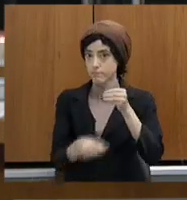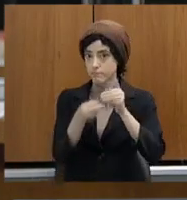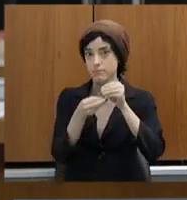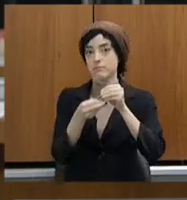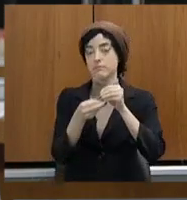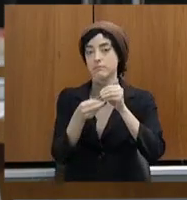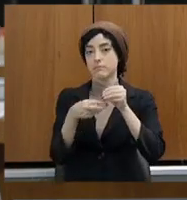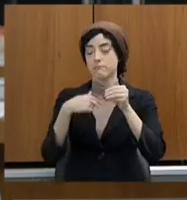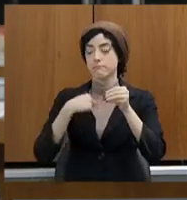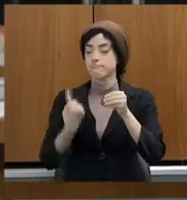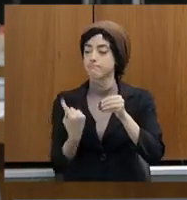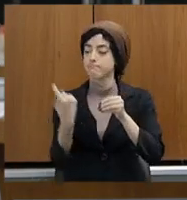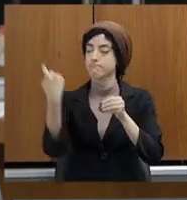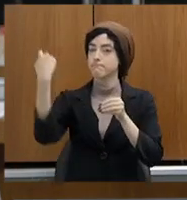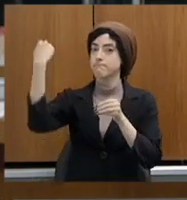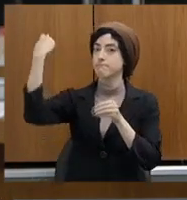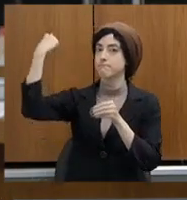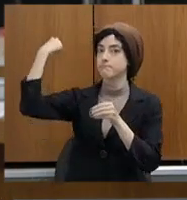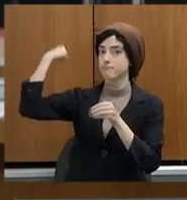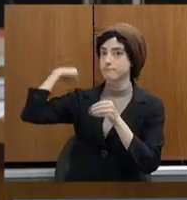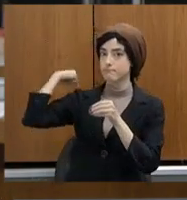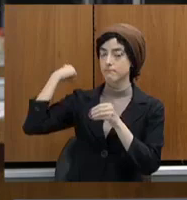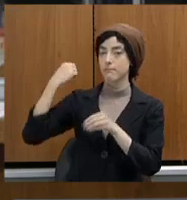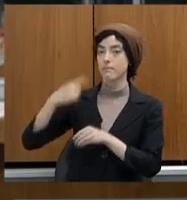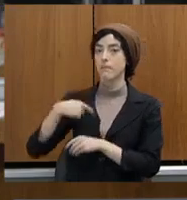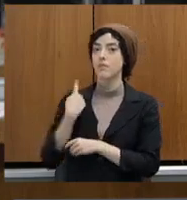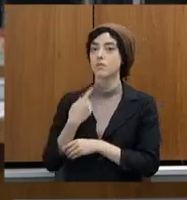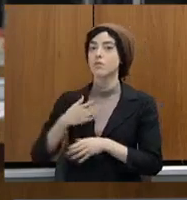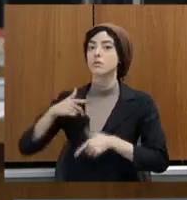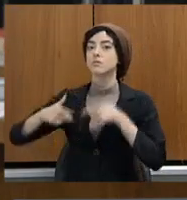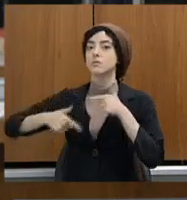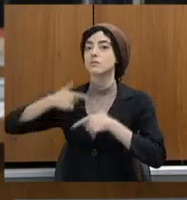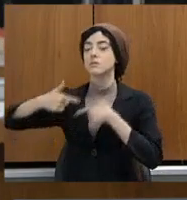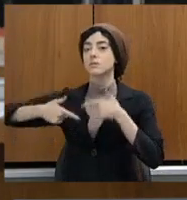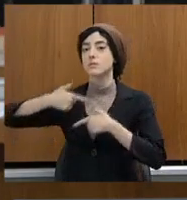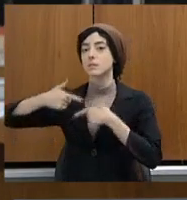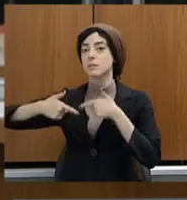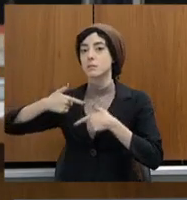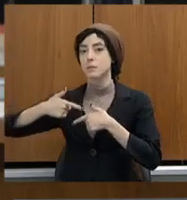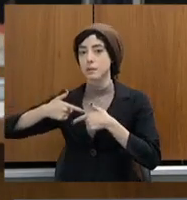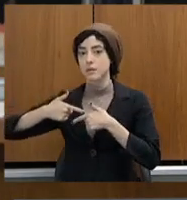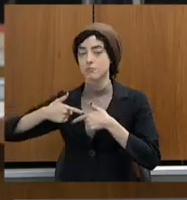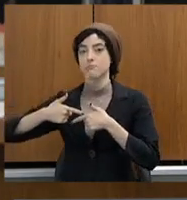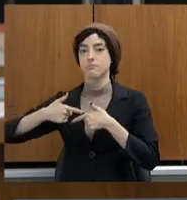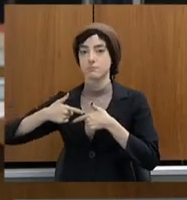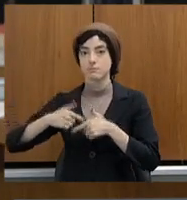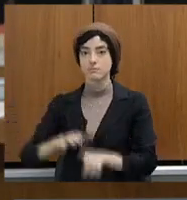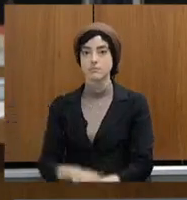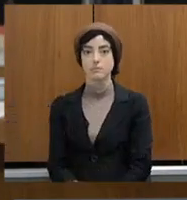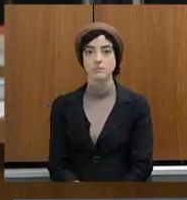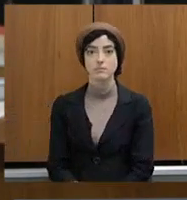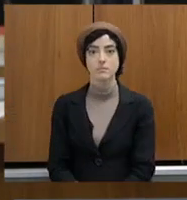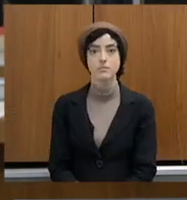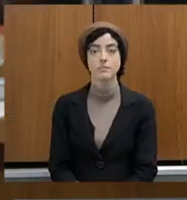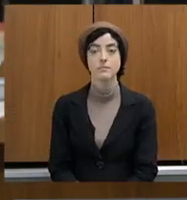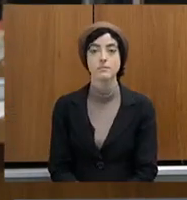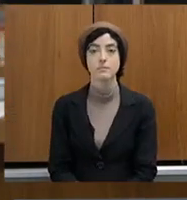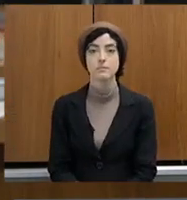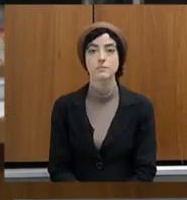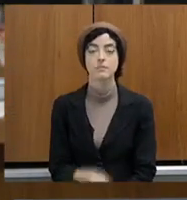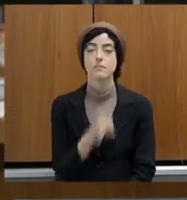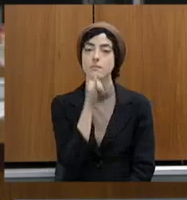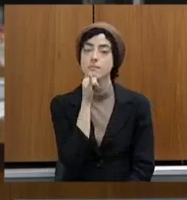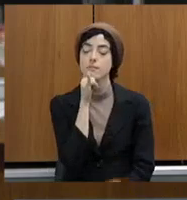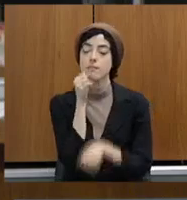um retrospecto de nosso trabalho nesta importante oportunidade. Em 2019 e